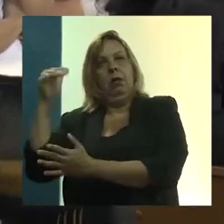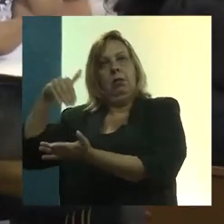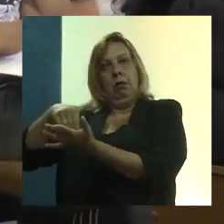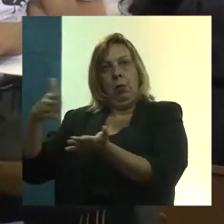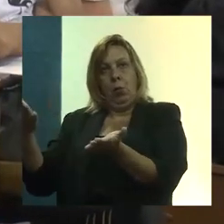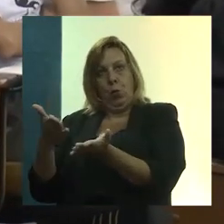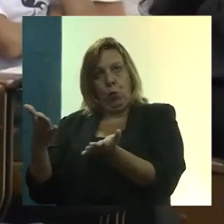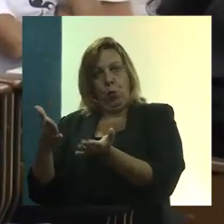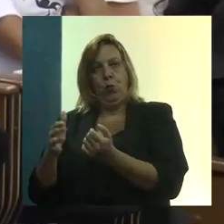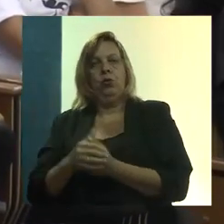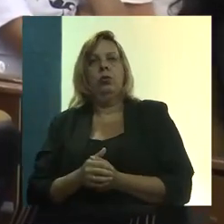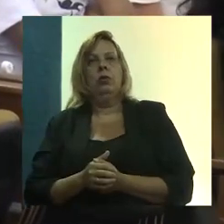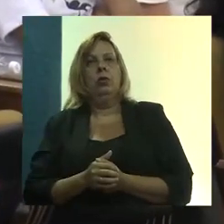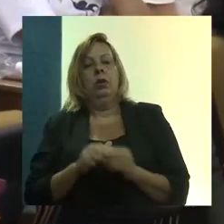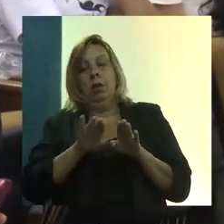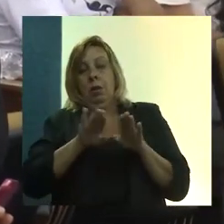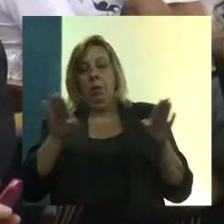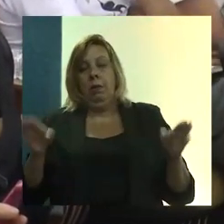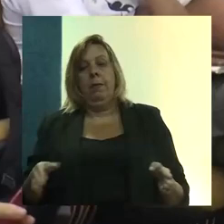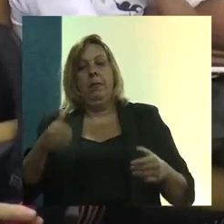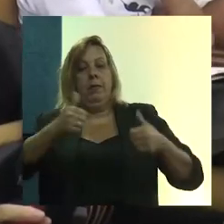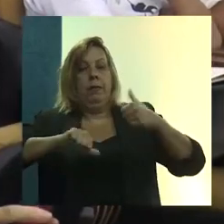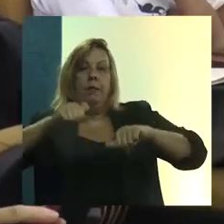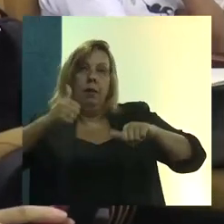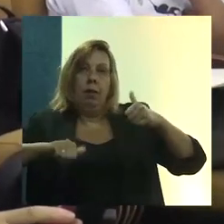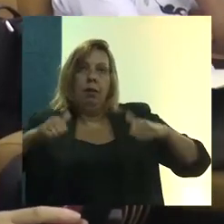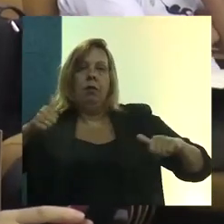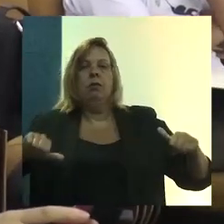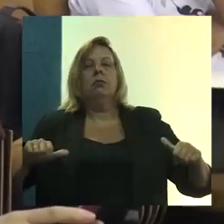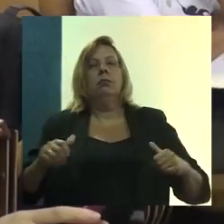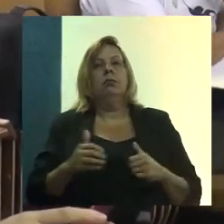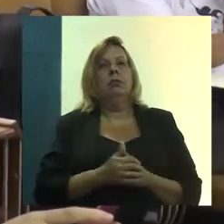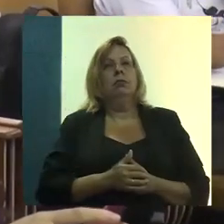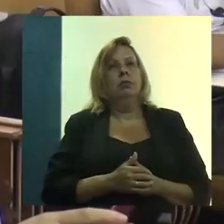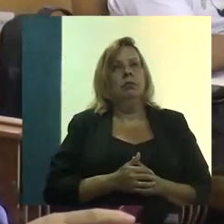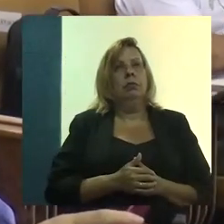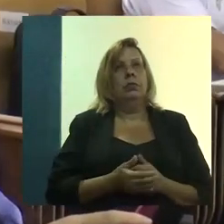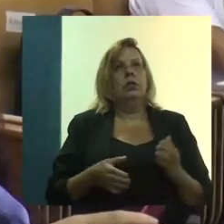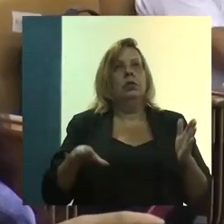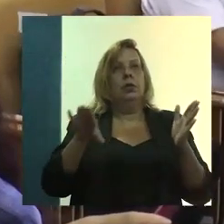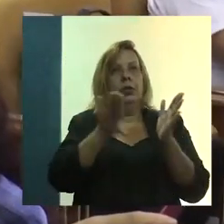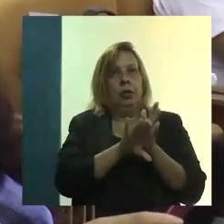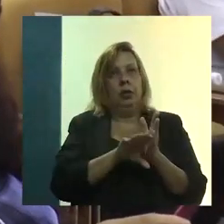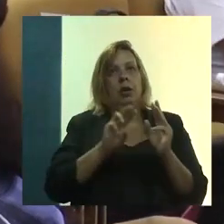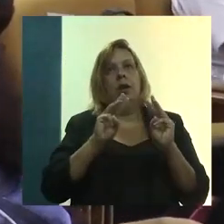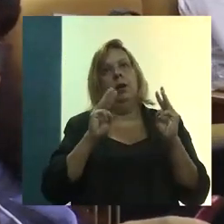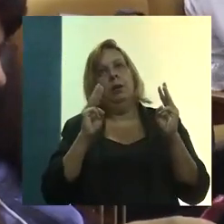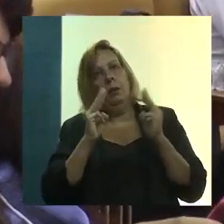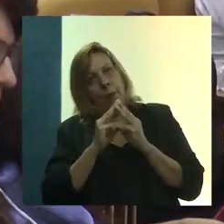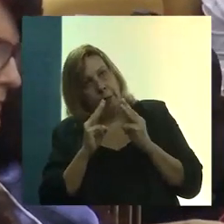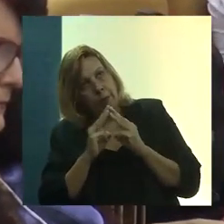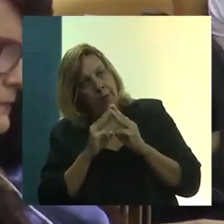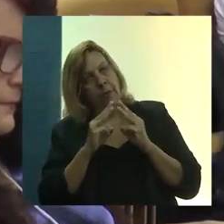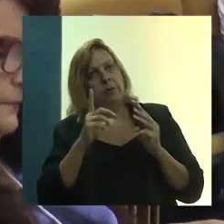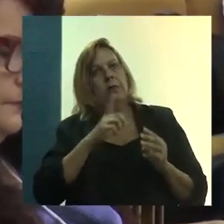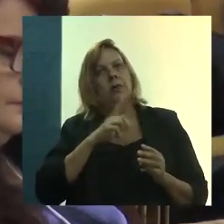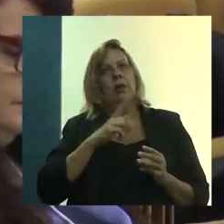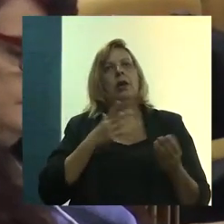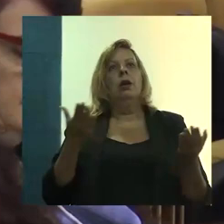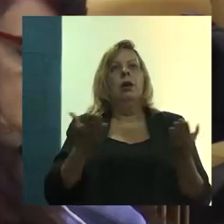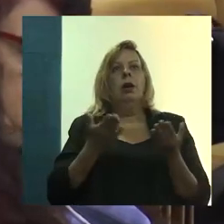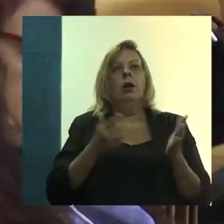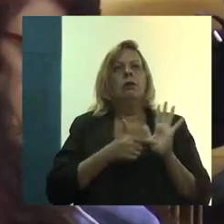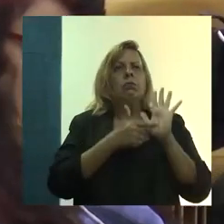momento atual. Temos bancas de avaliação, porque nós chegamos a uma monografia, e agora só